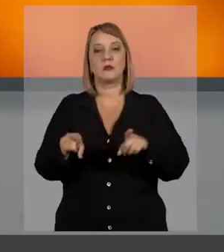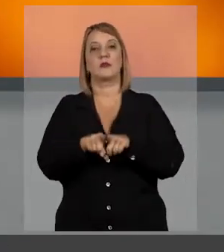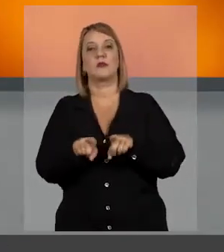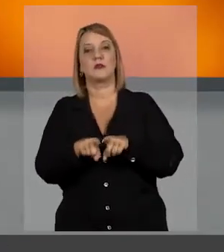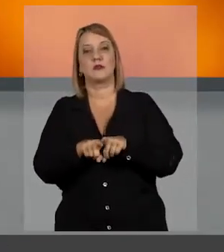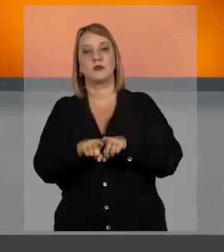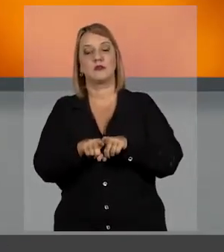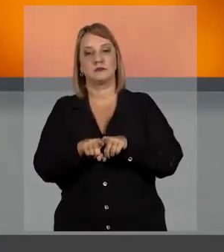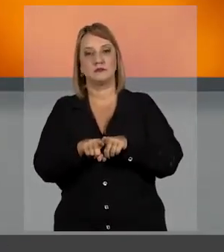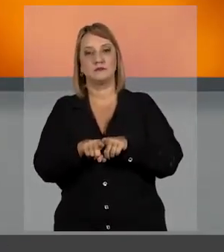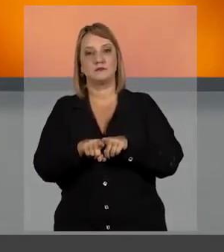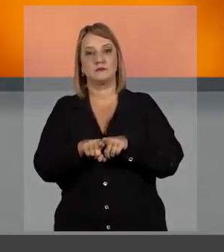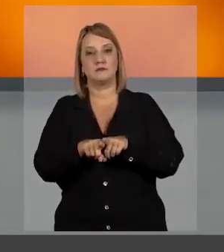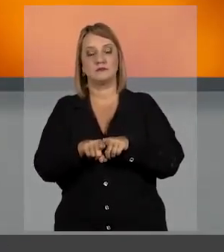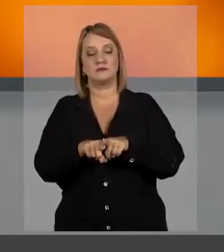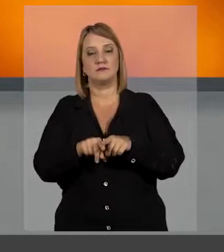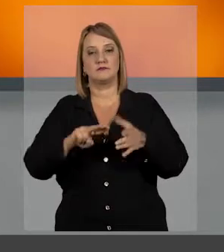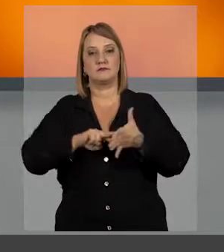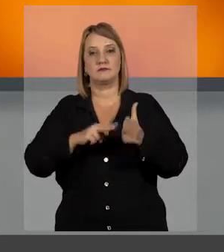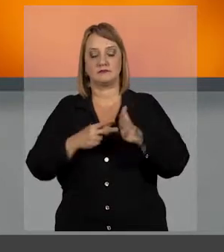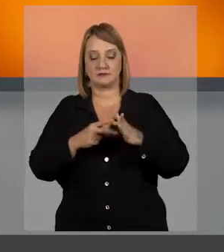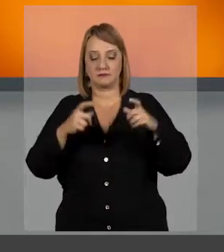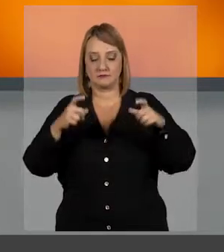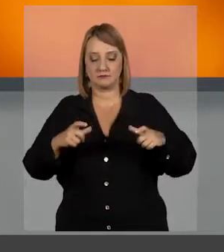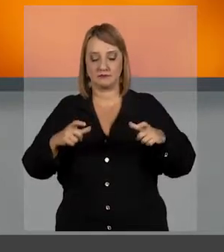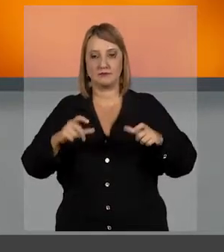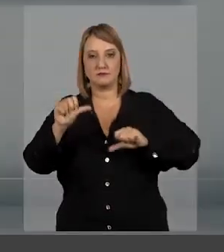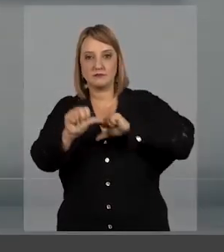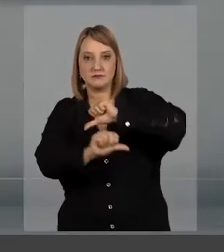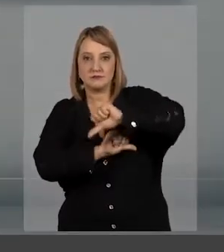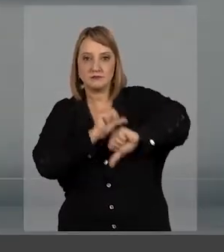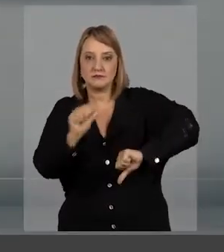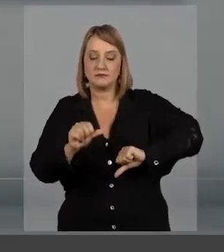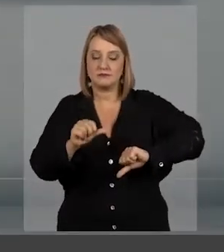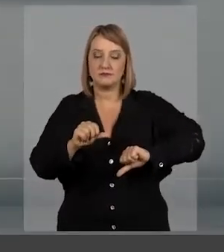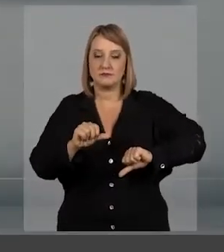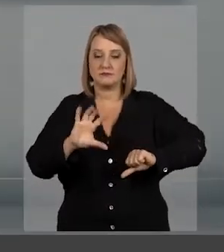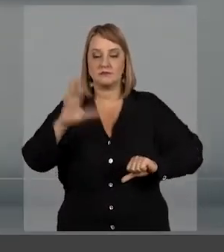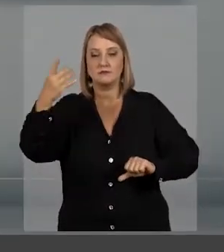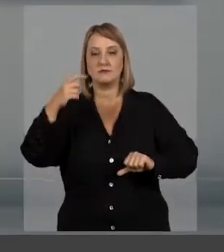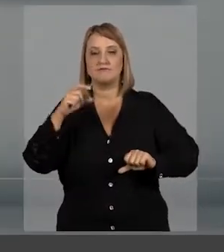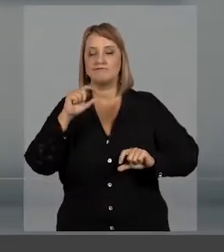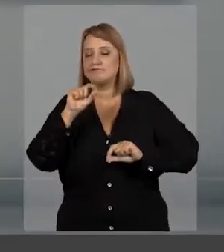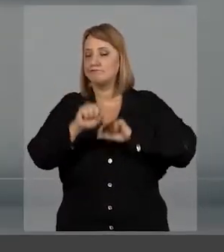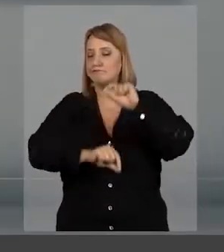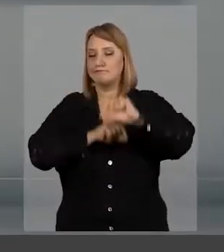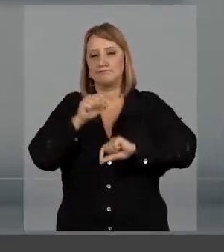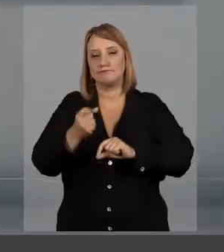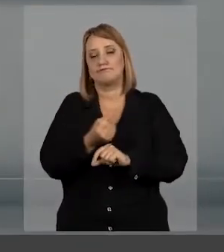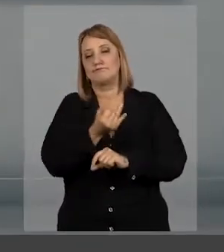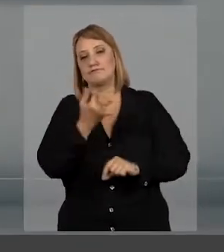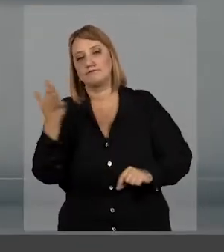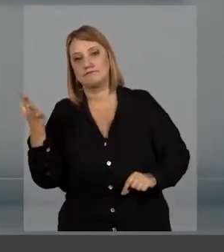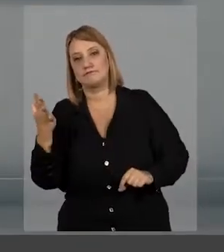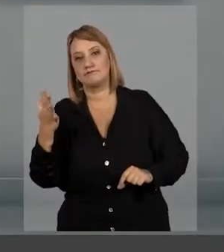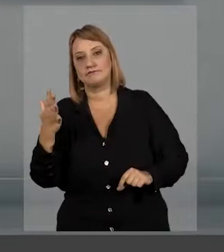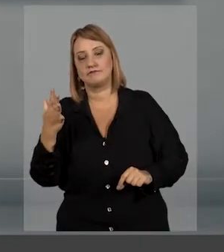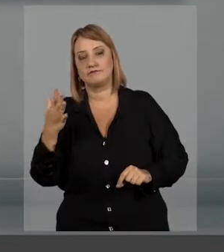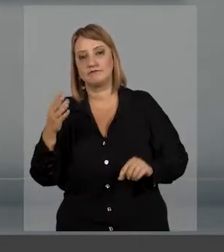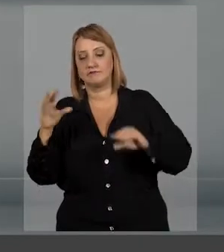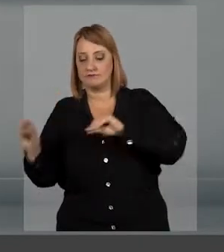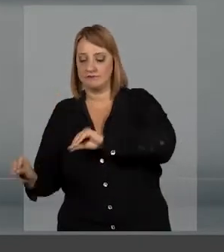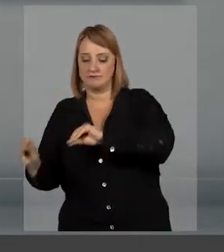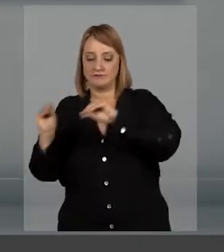e lugar, ou seja, num espaço que se transforma. Isso ocorre por vários motivos, entre eles,